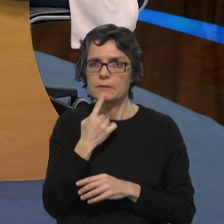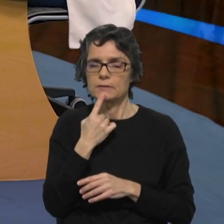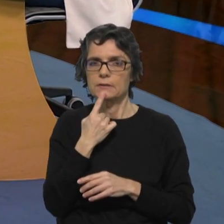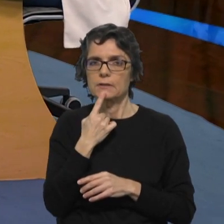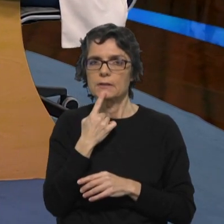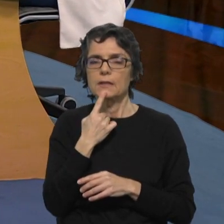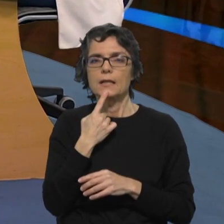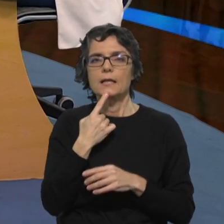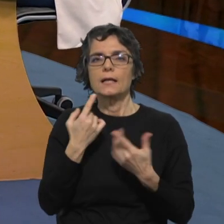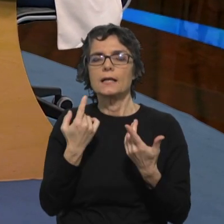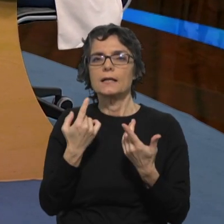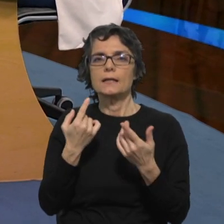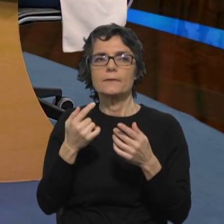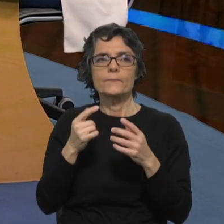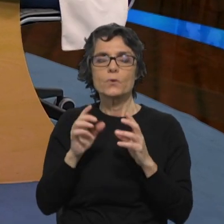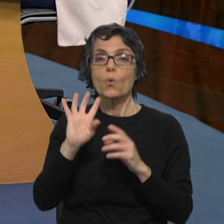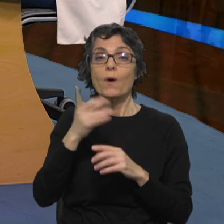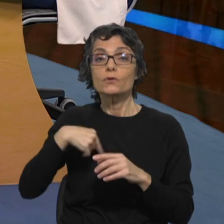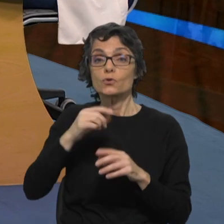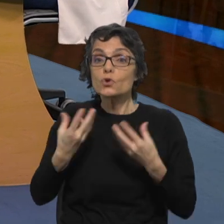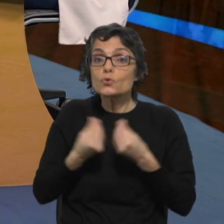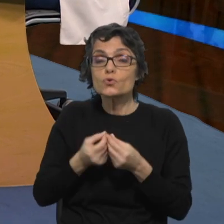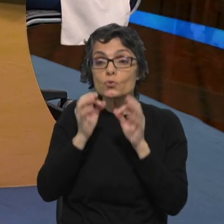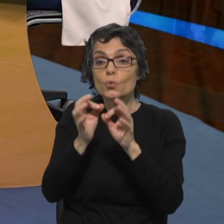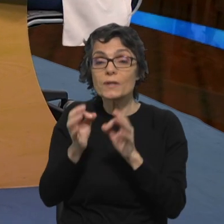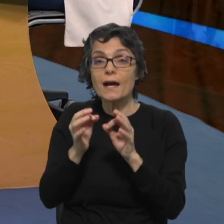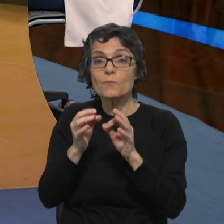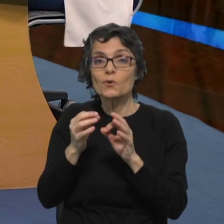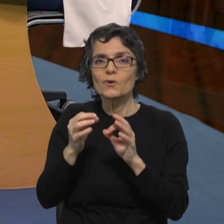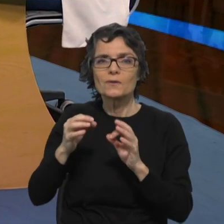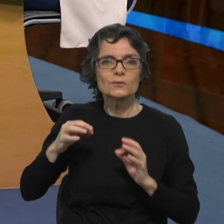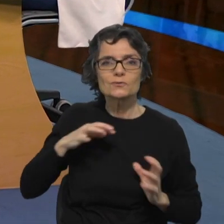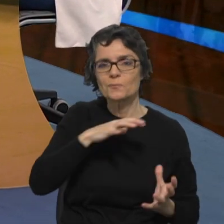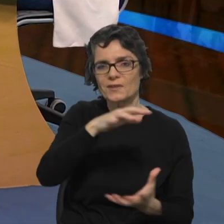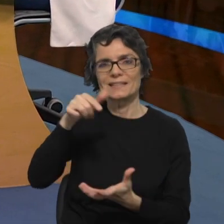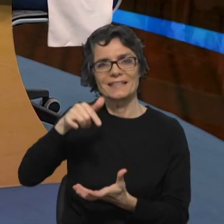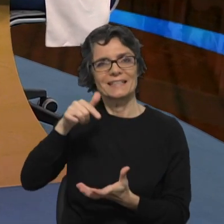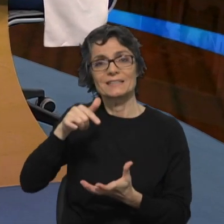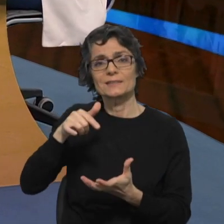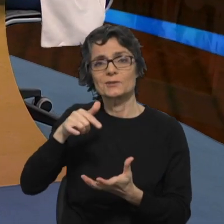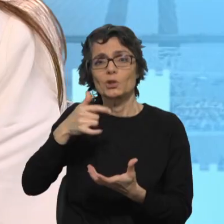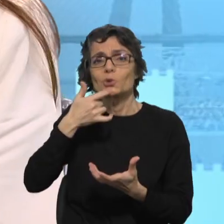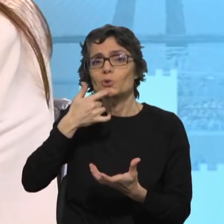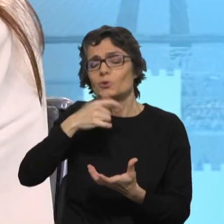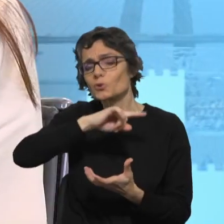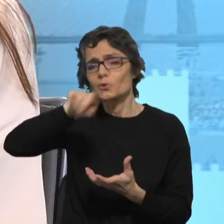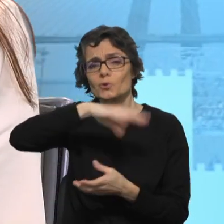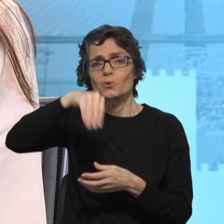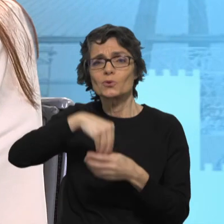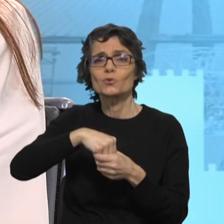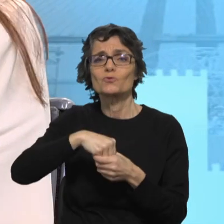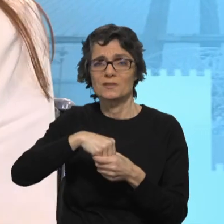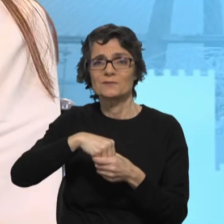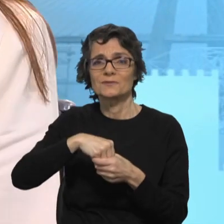da maioria. É de facto, e como a Inês falava na Fratelli Tutti, é o bem de todos os que caminham em